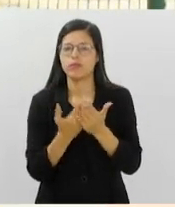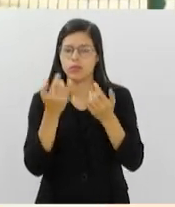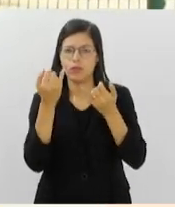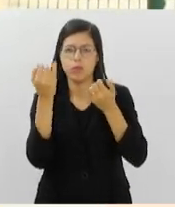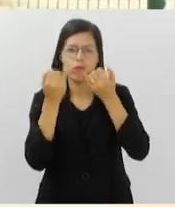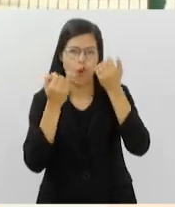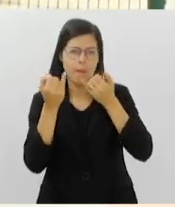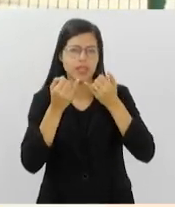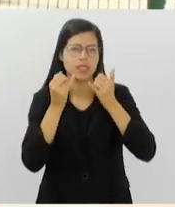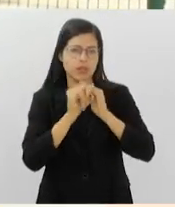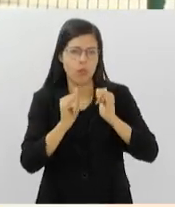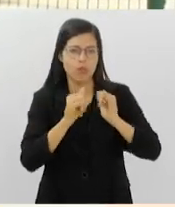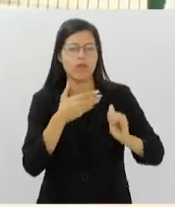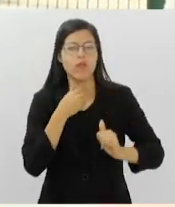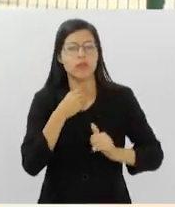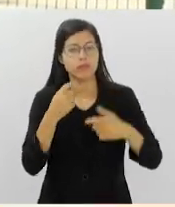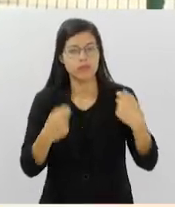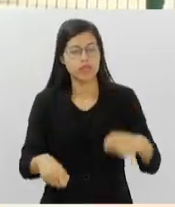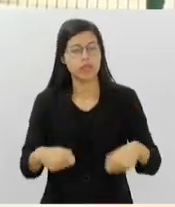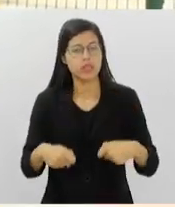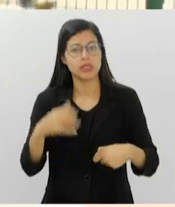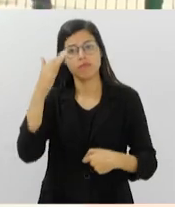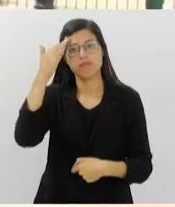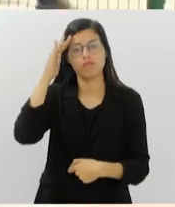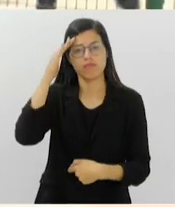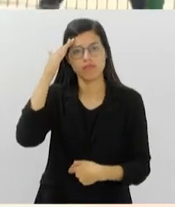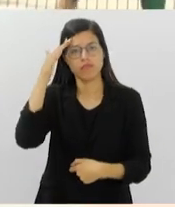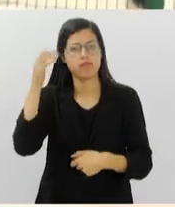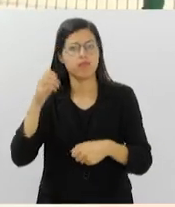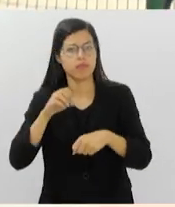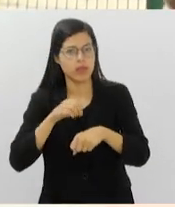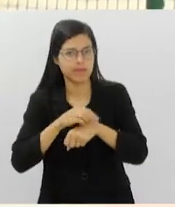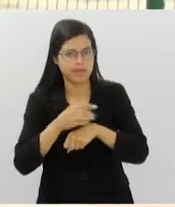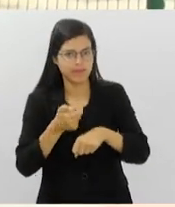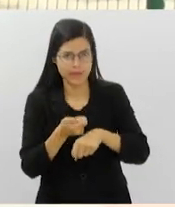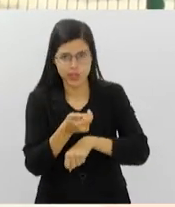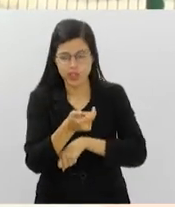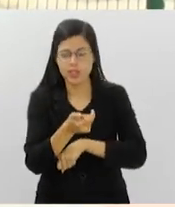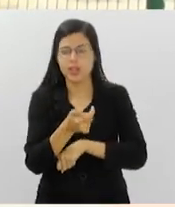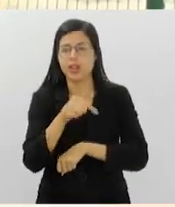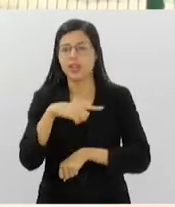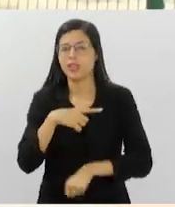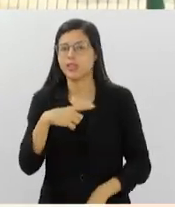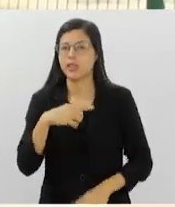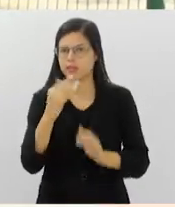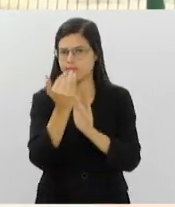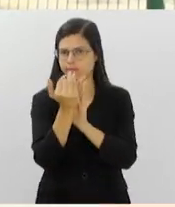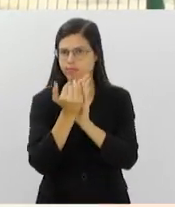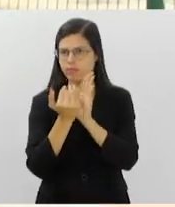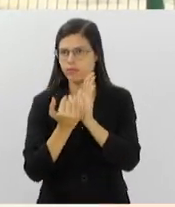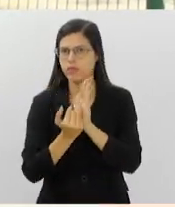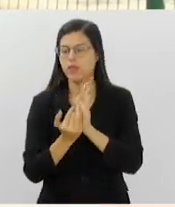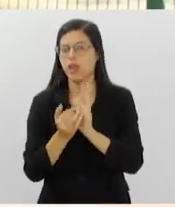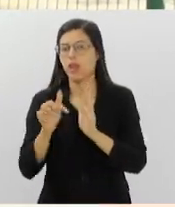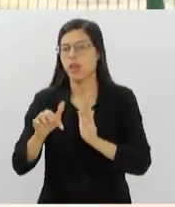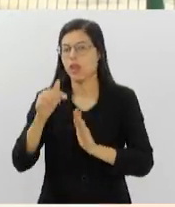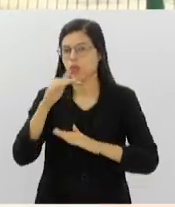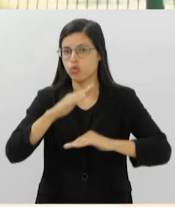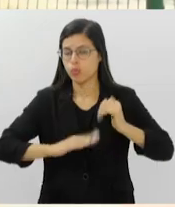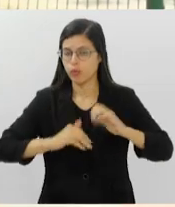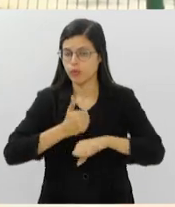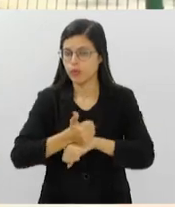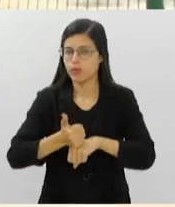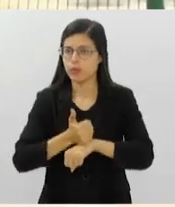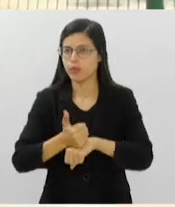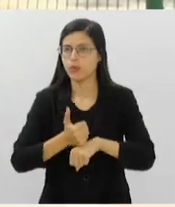coisa que precisa ser entendida, né? Então, uma das dicas que a gente coloca lá nessa cartilha é que os agentes comunitários de saúde possam